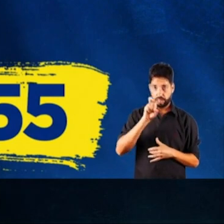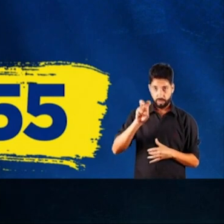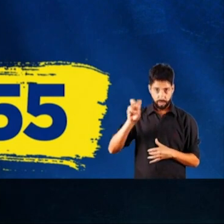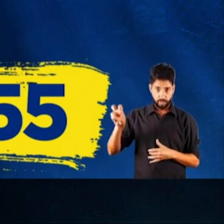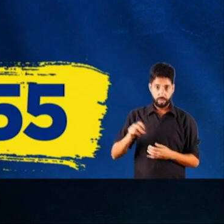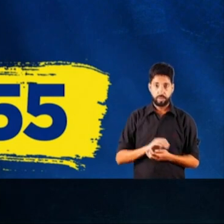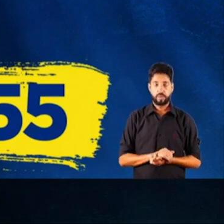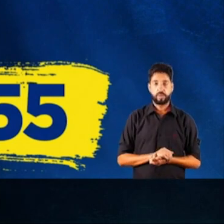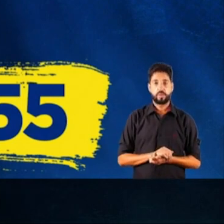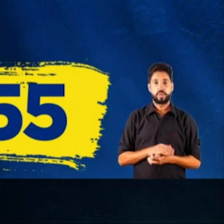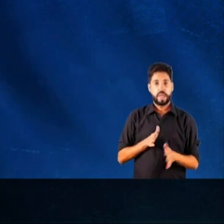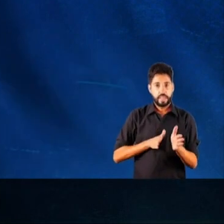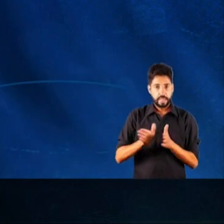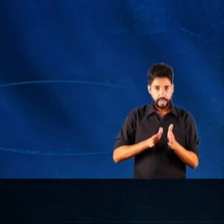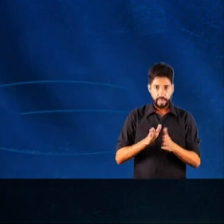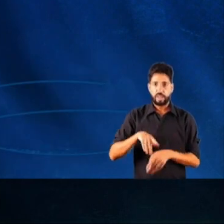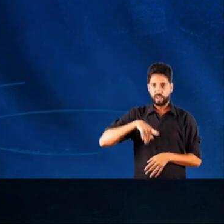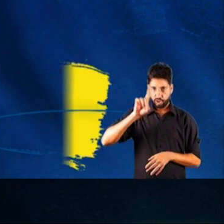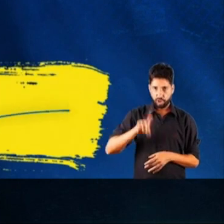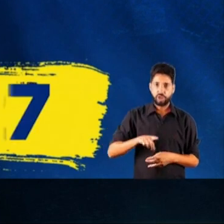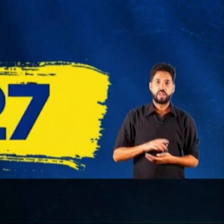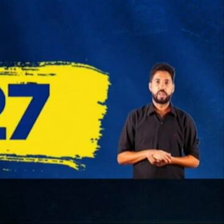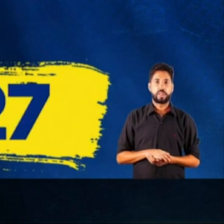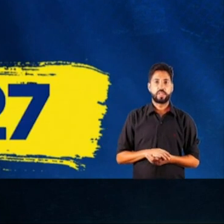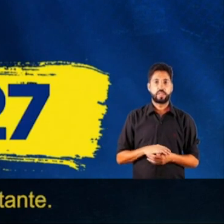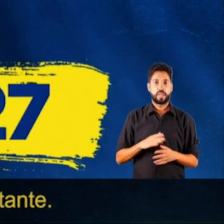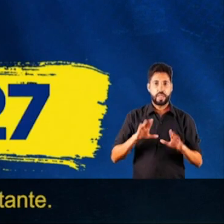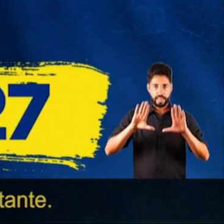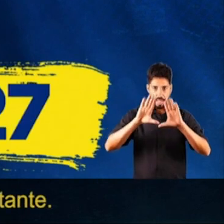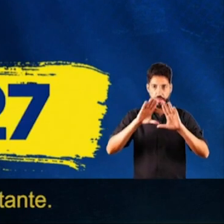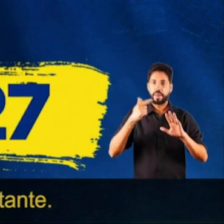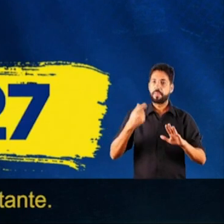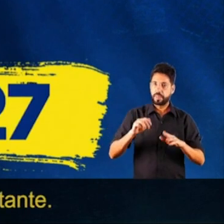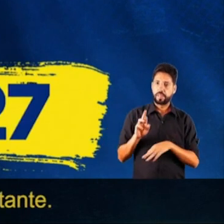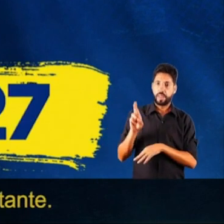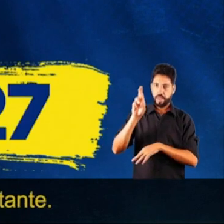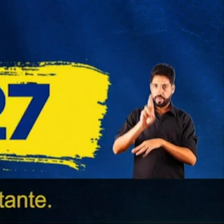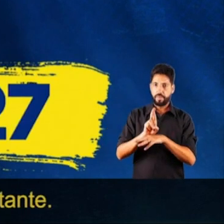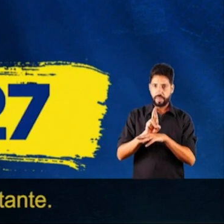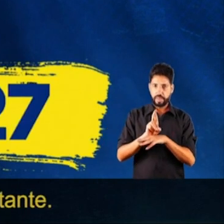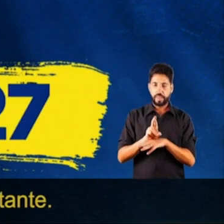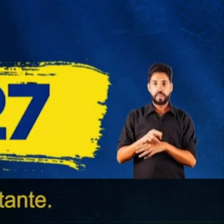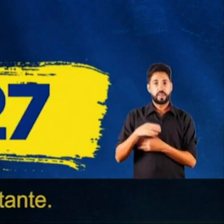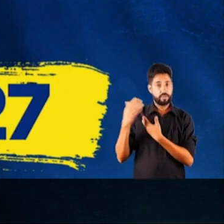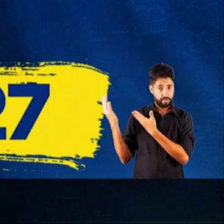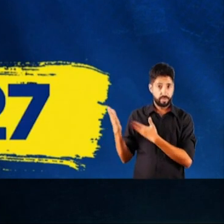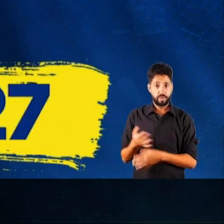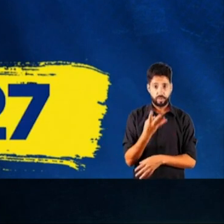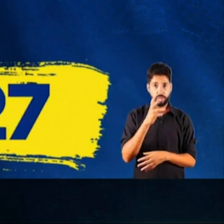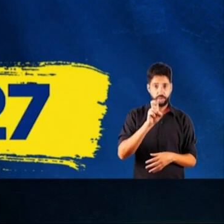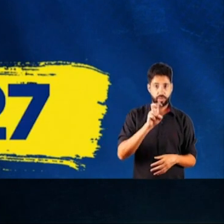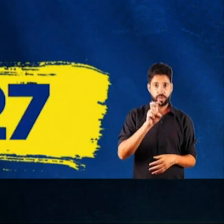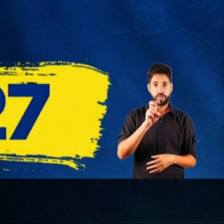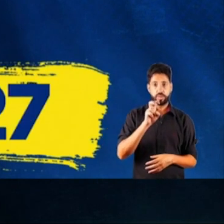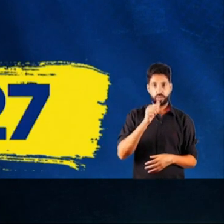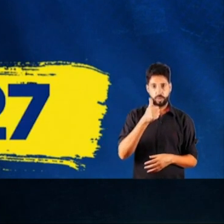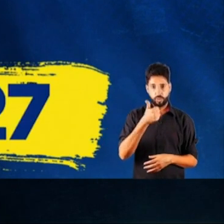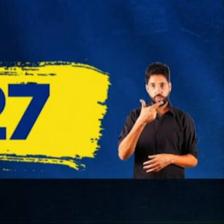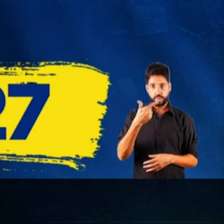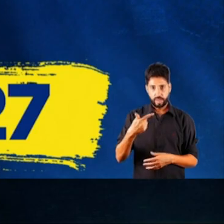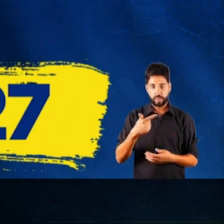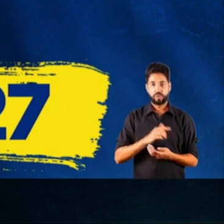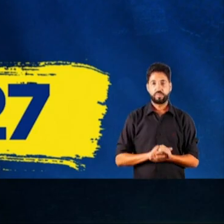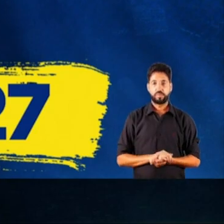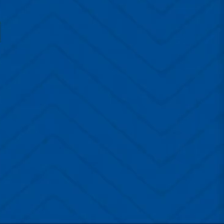45, 555. Acessibilidade é um direito. A Assembleia precisa de uma representante. Elisete Mota, 45,